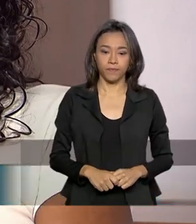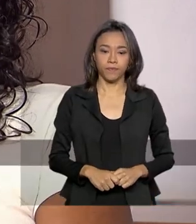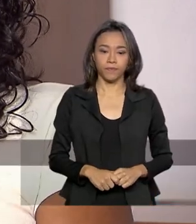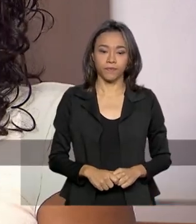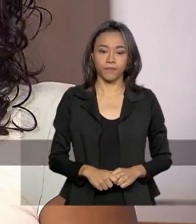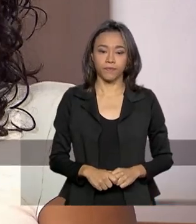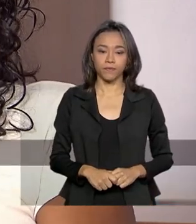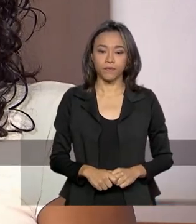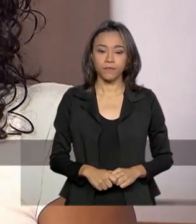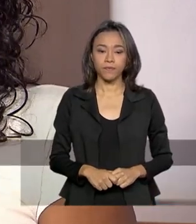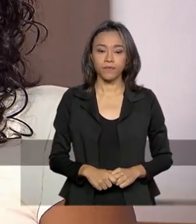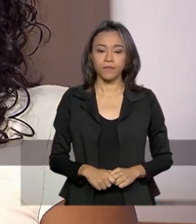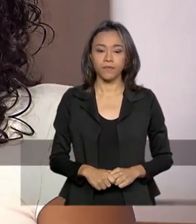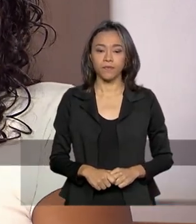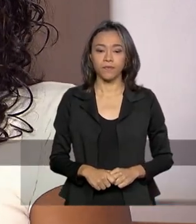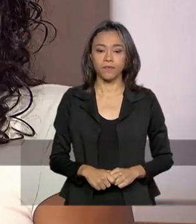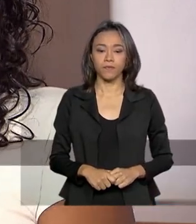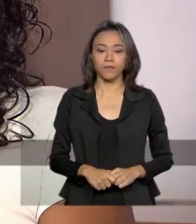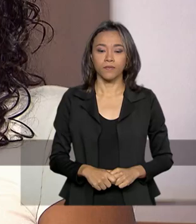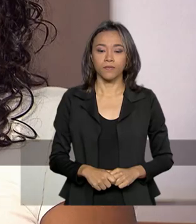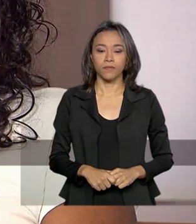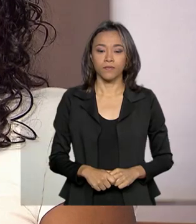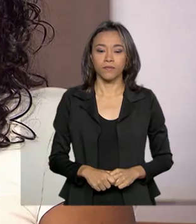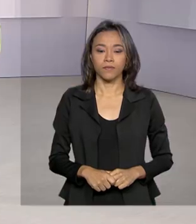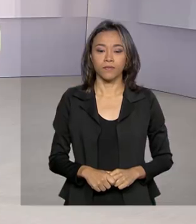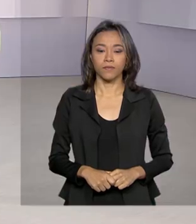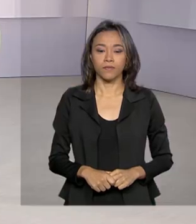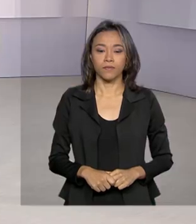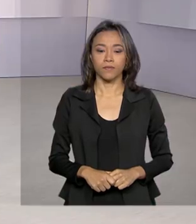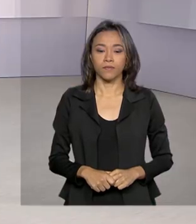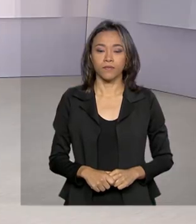e ajudar a minha família, trai minha família para cá.